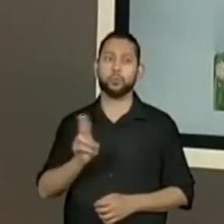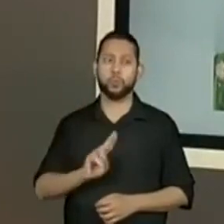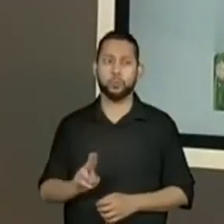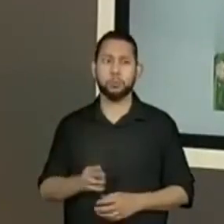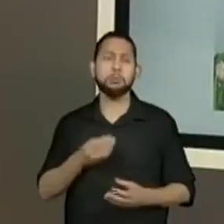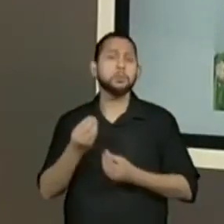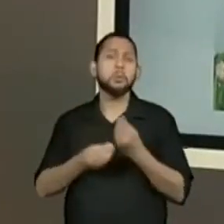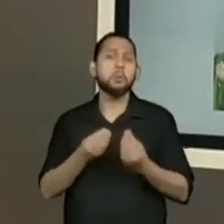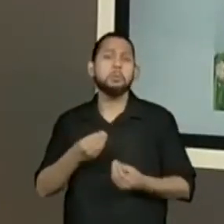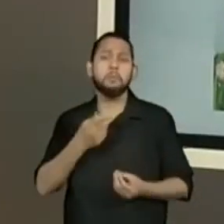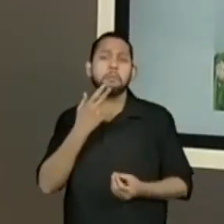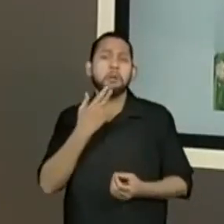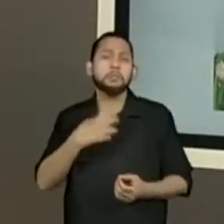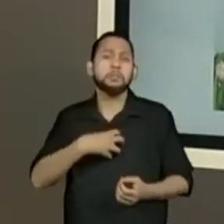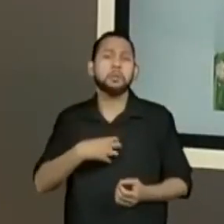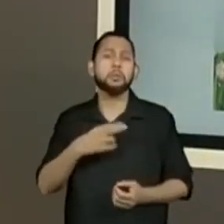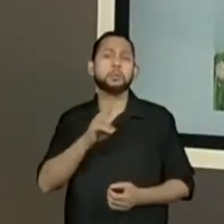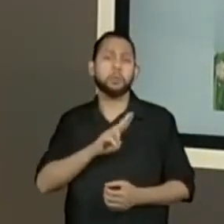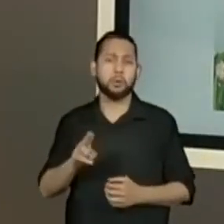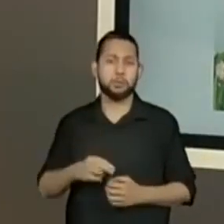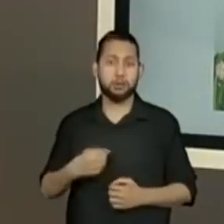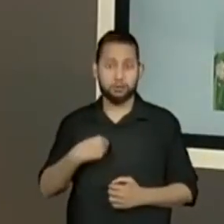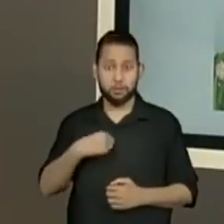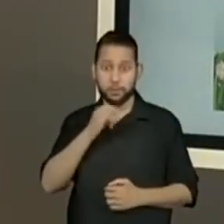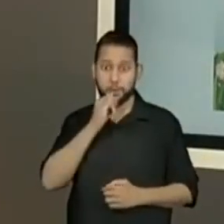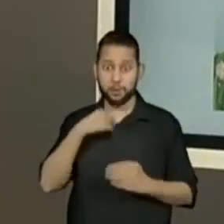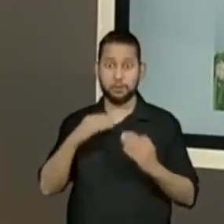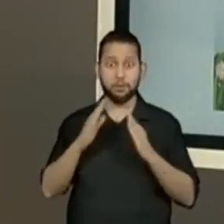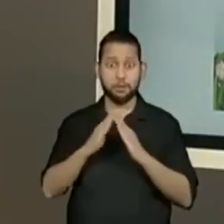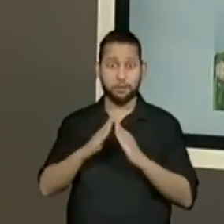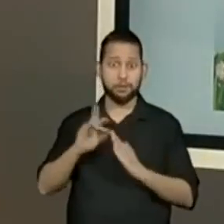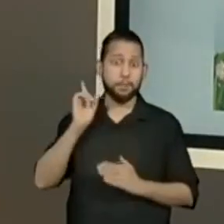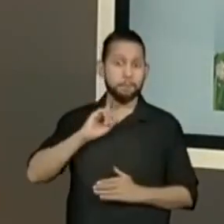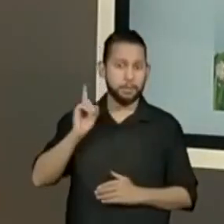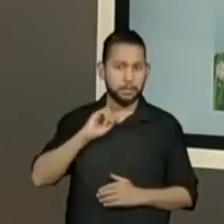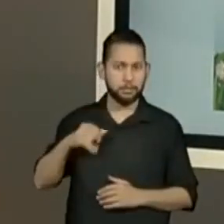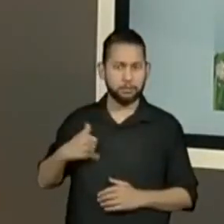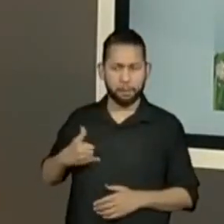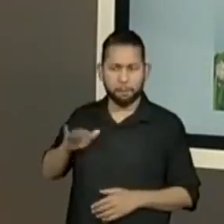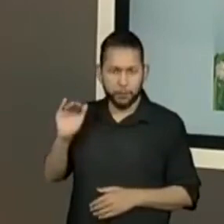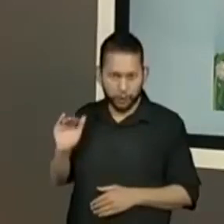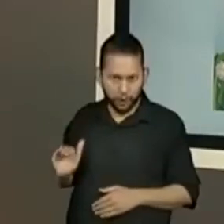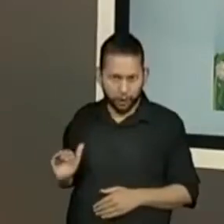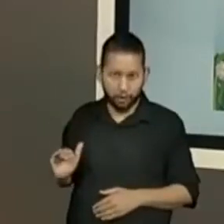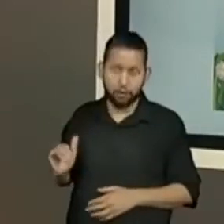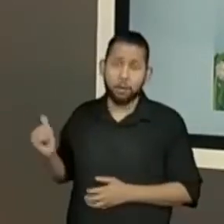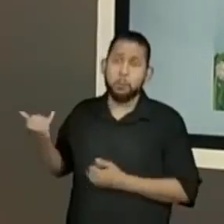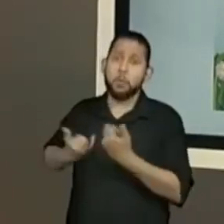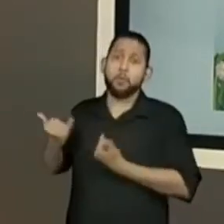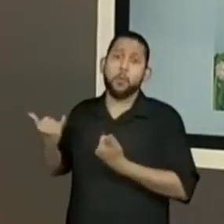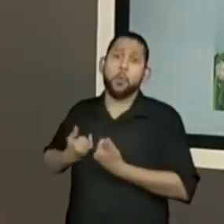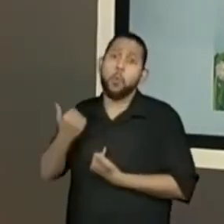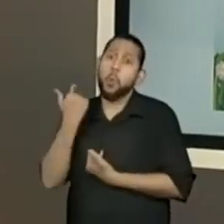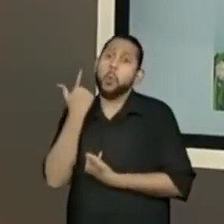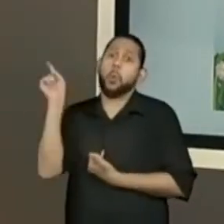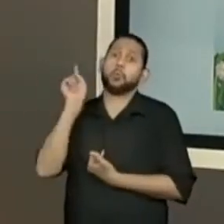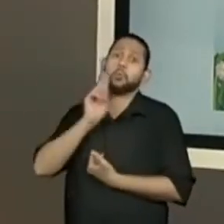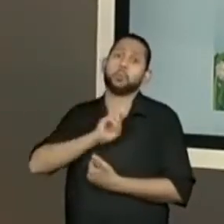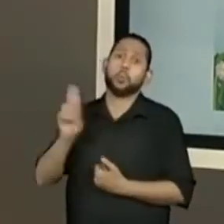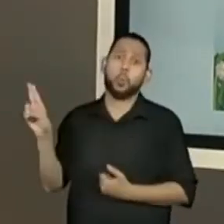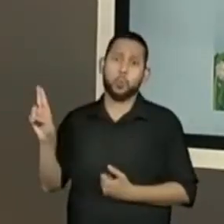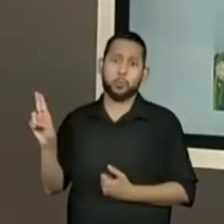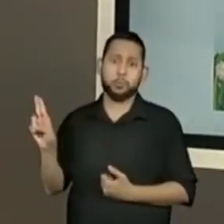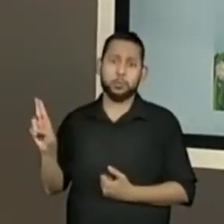você chama? Quando eu morava lá em Minas, bem pequenininha, eu tinha outro nome. Eu não conhecia como pique